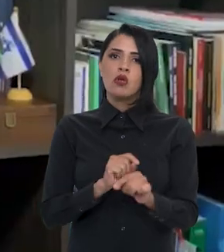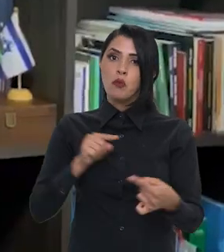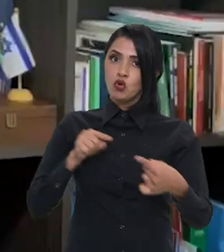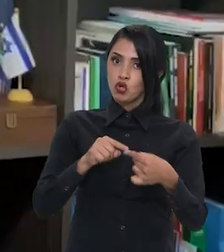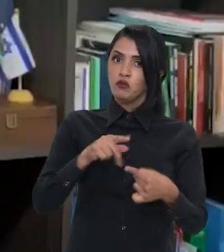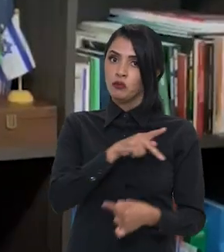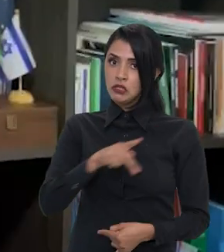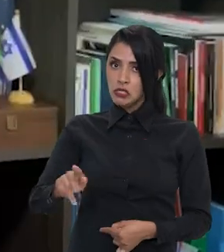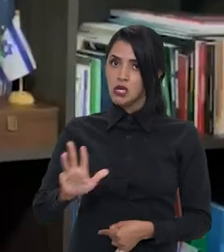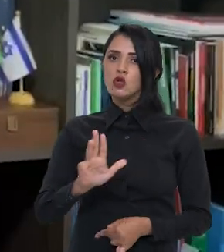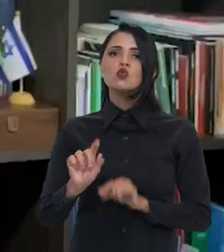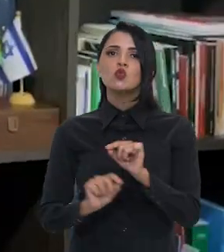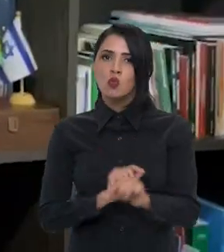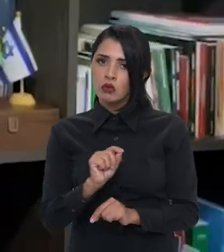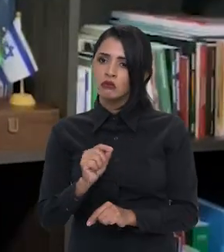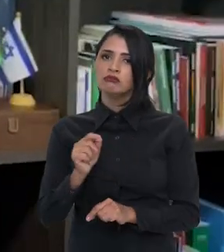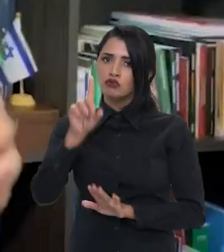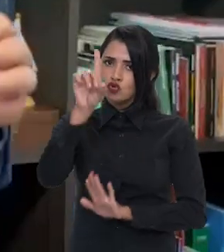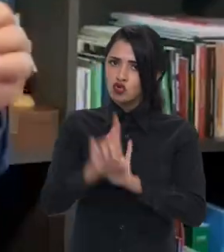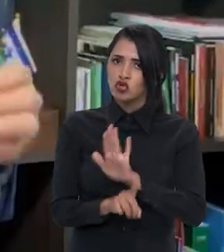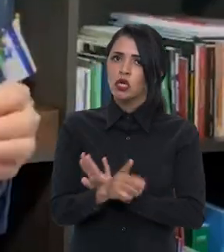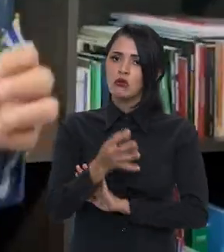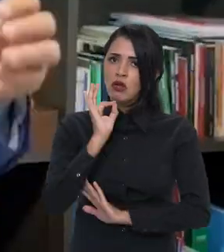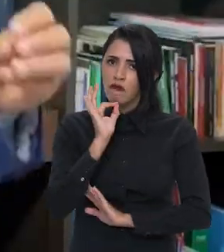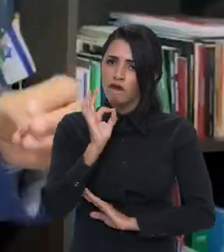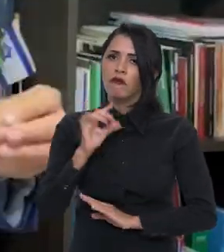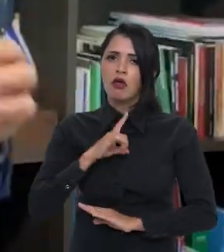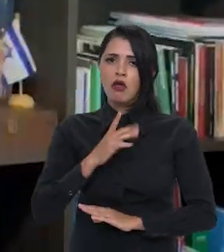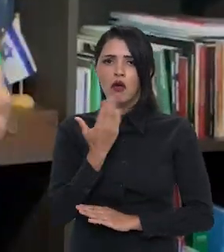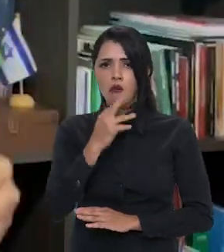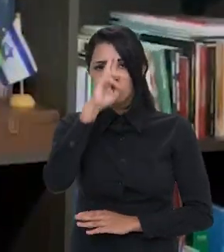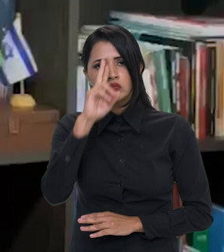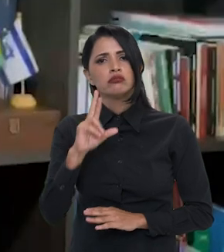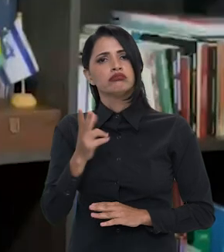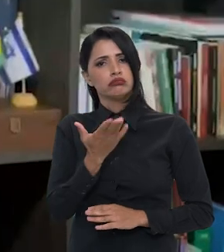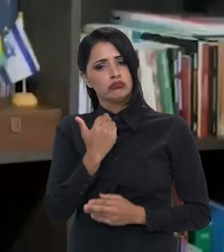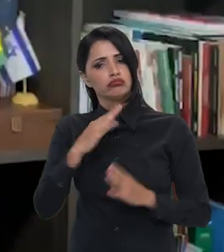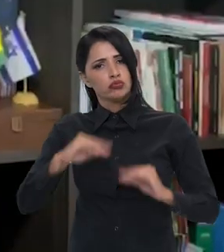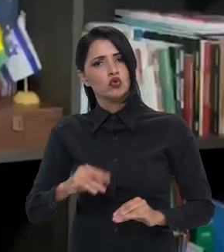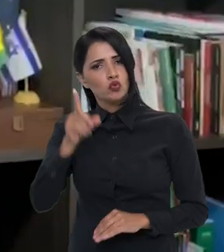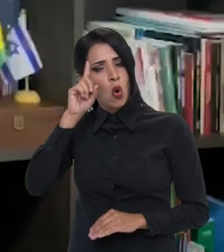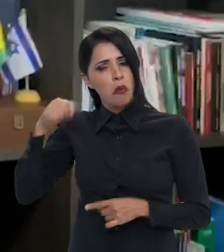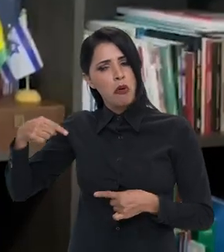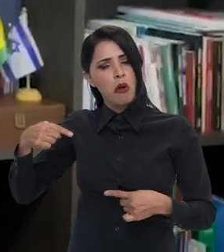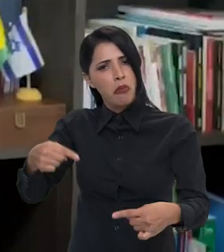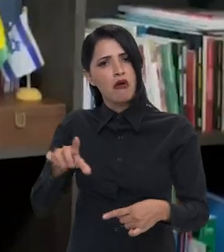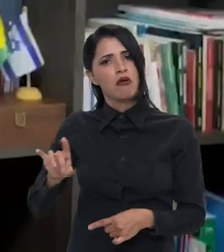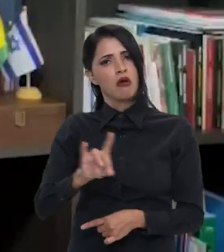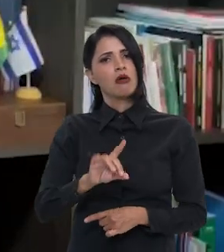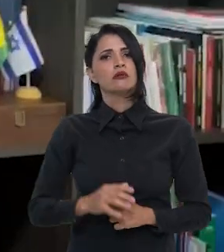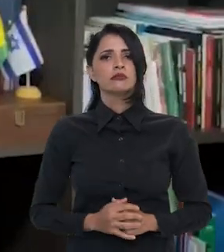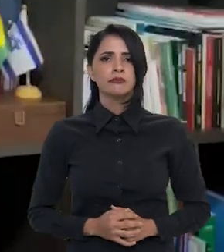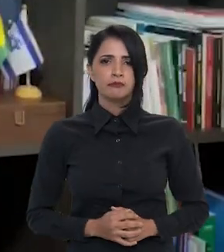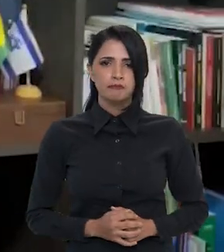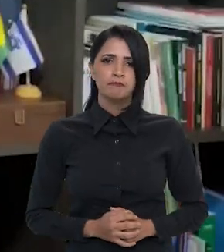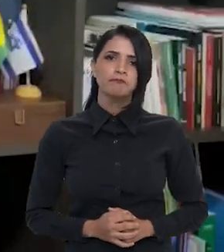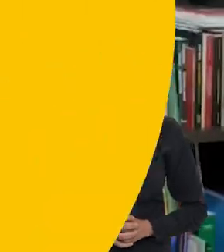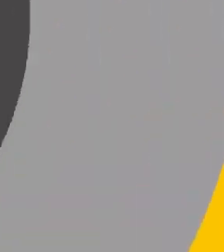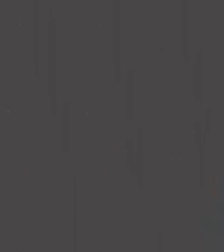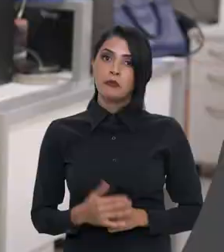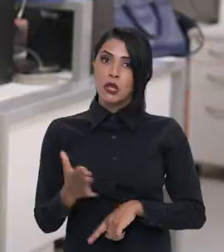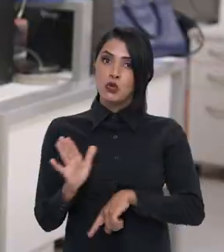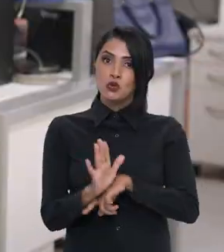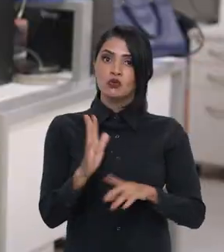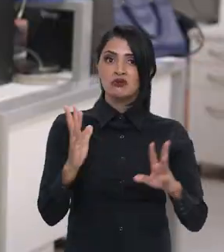aquilo que quer o presidente Lula. O direito de tomar café, almoçar e jantar todo dia para cada família.